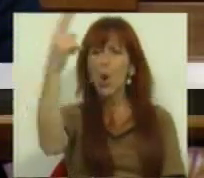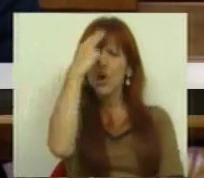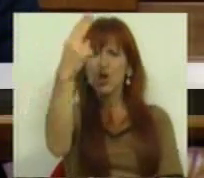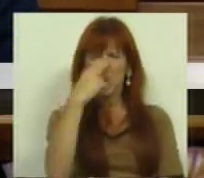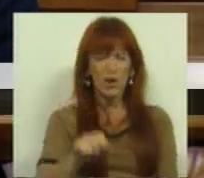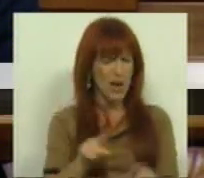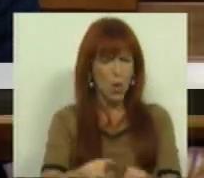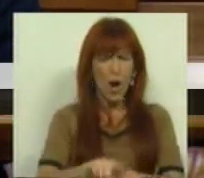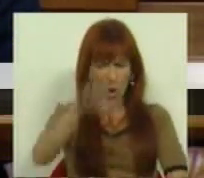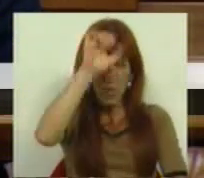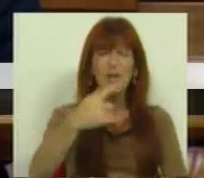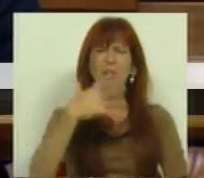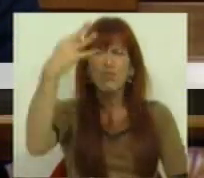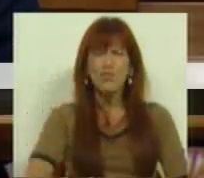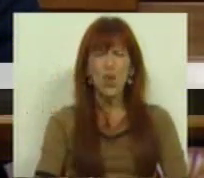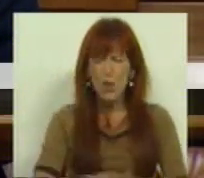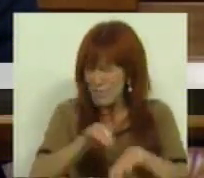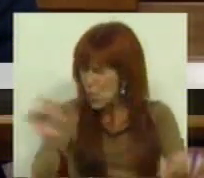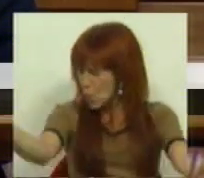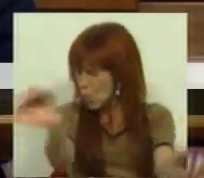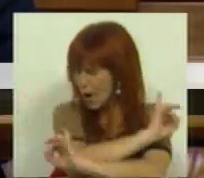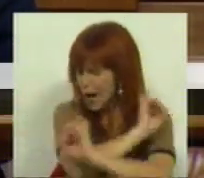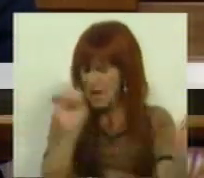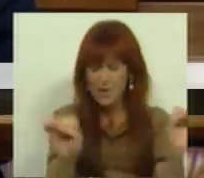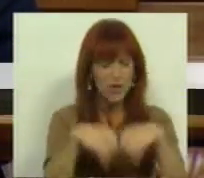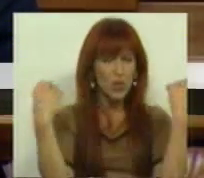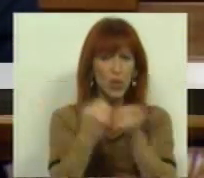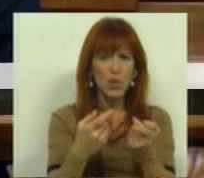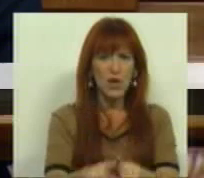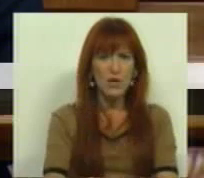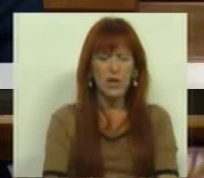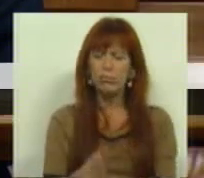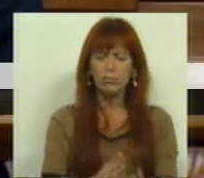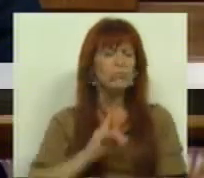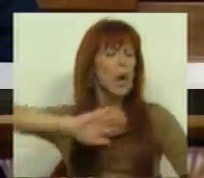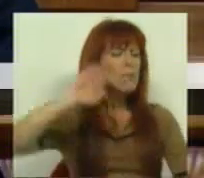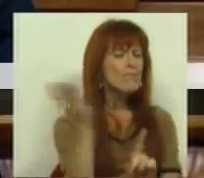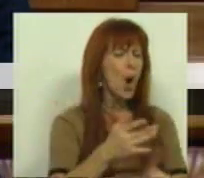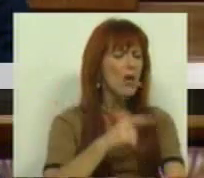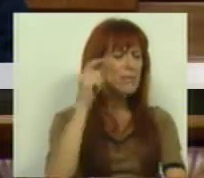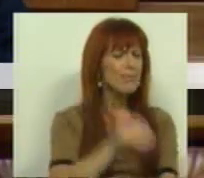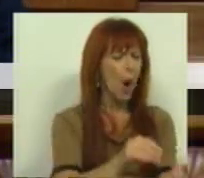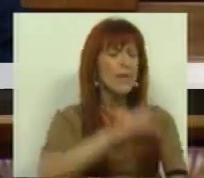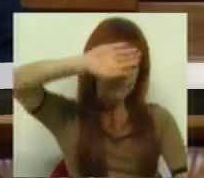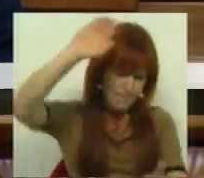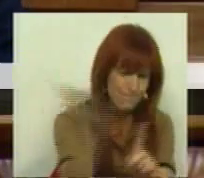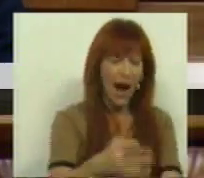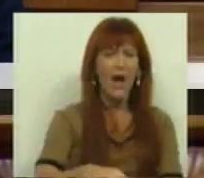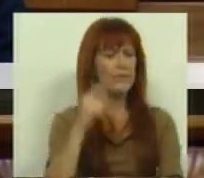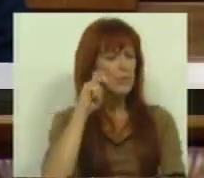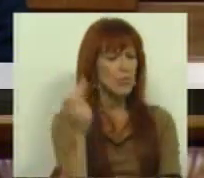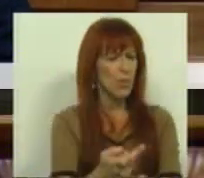como o governo da total insensibilidade social e que não hesita em penalizar os mais pobres e os mais